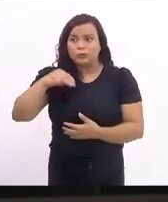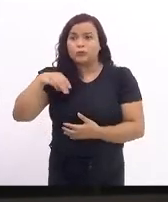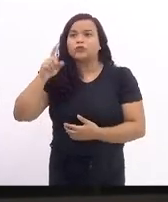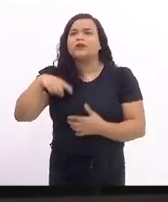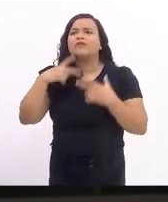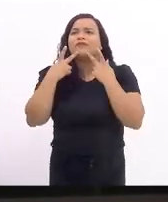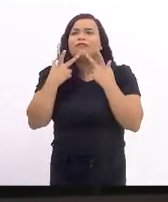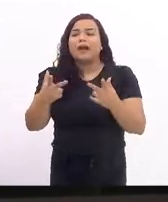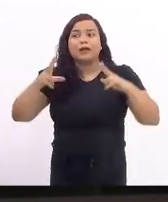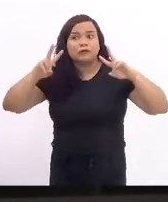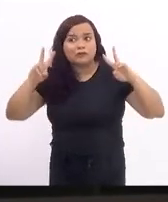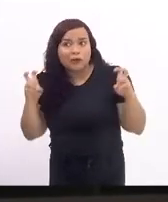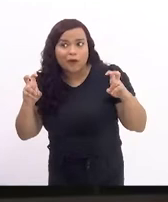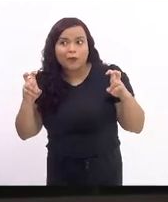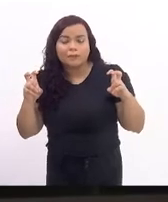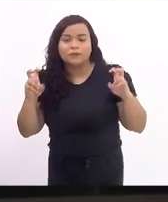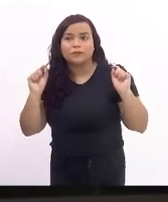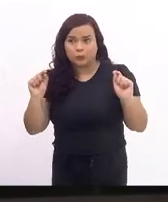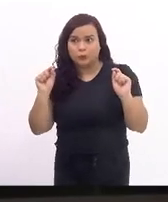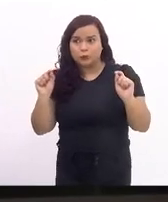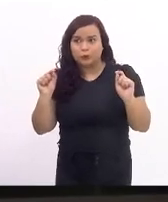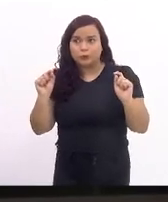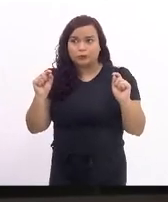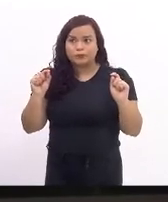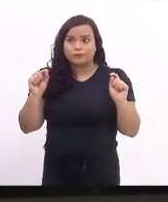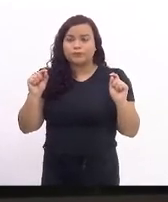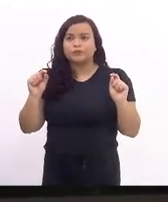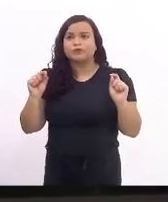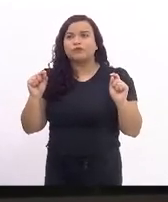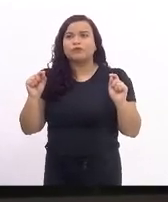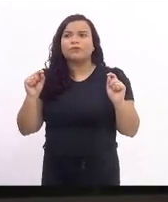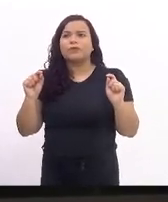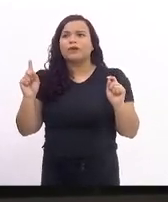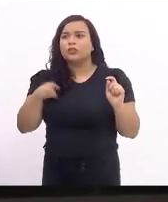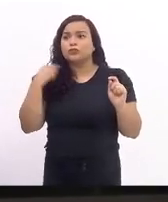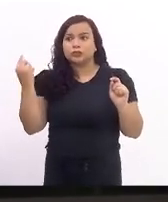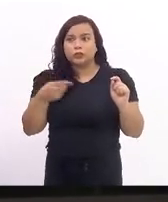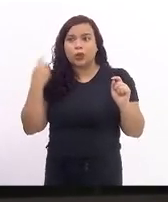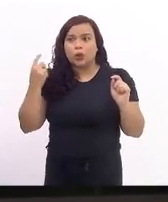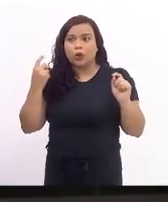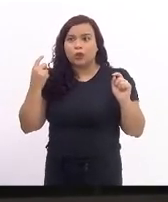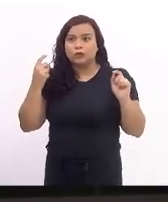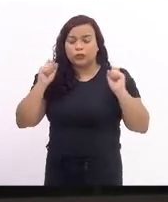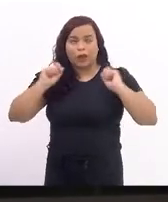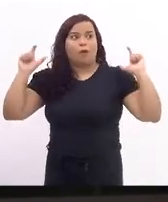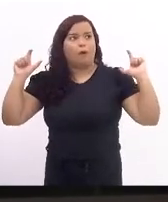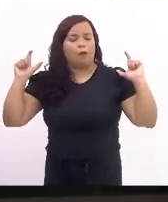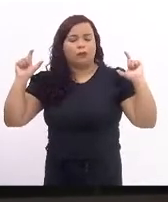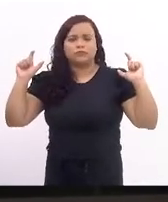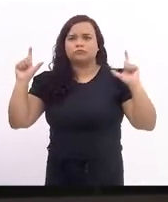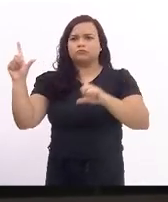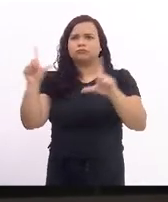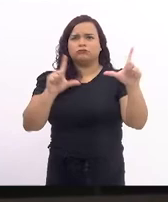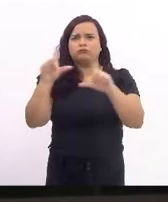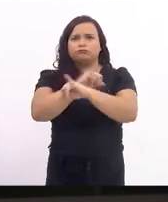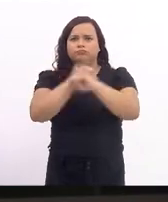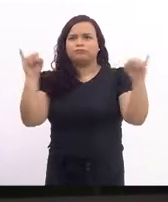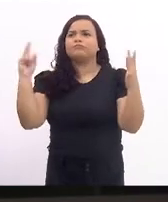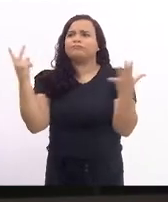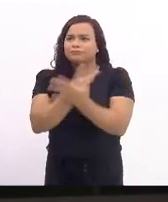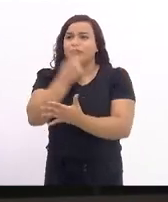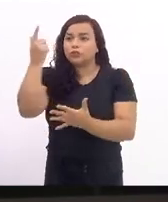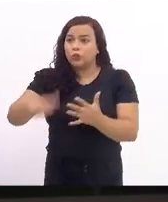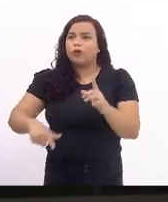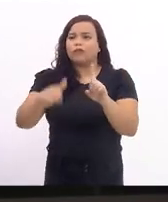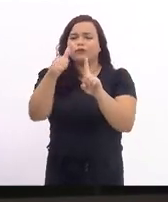a questão de que não é à toa que nós acordamos com mais um caso de feminicídio e,